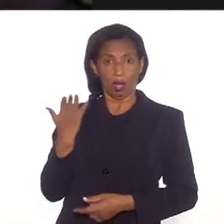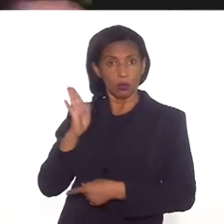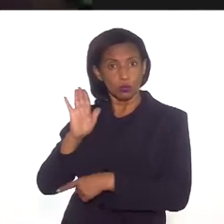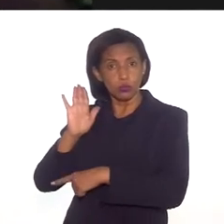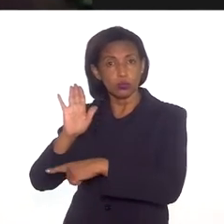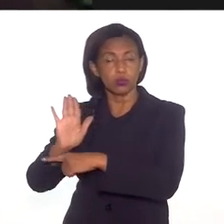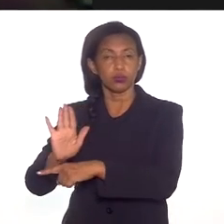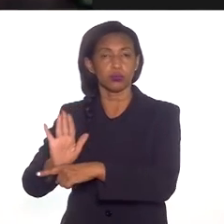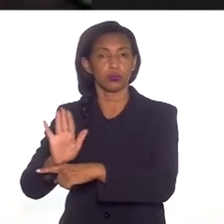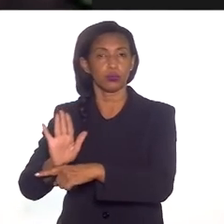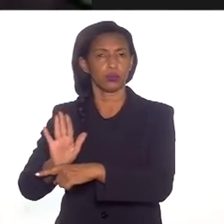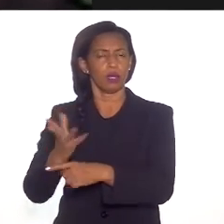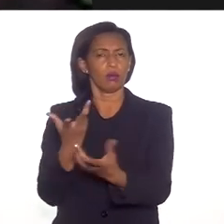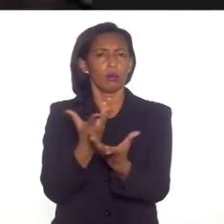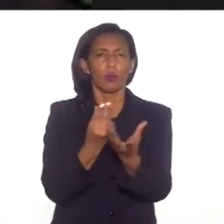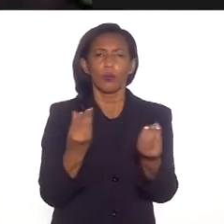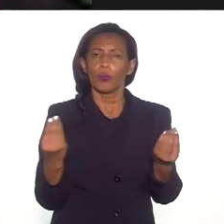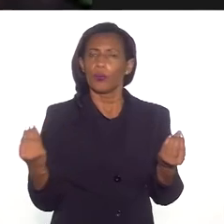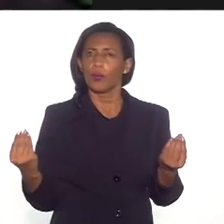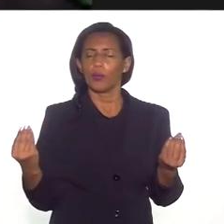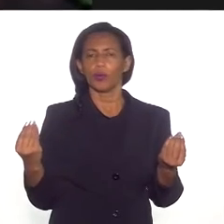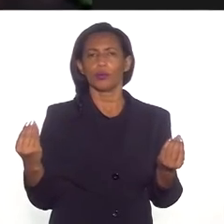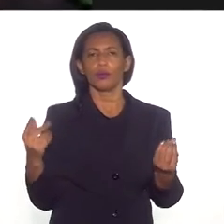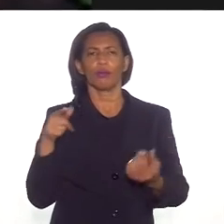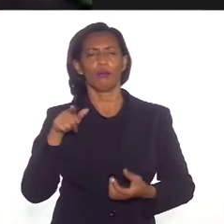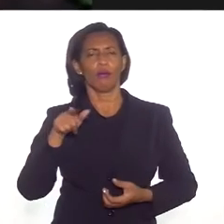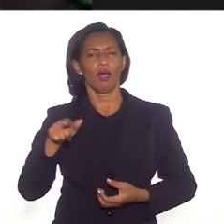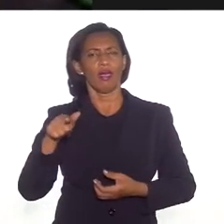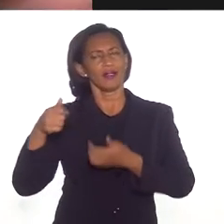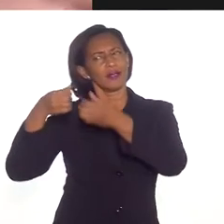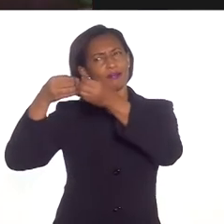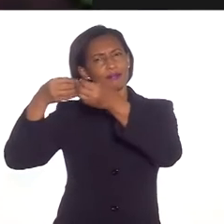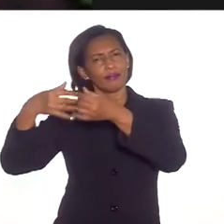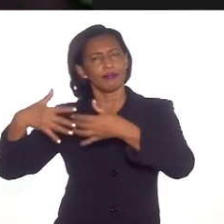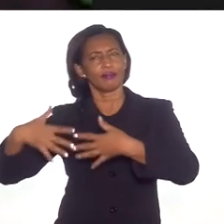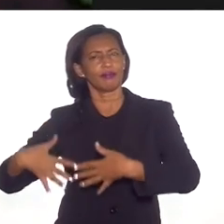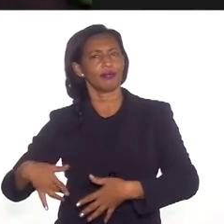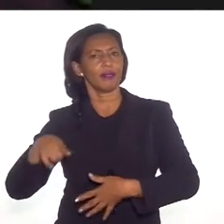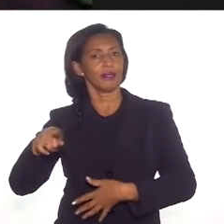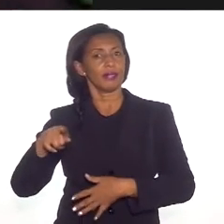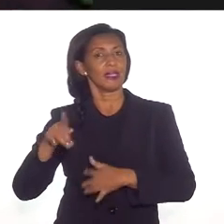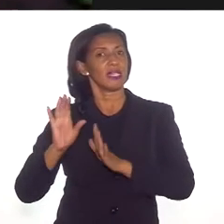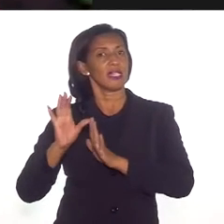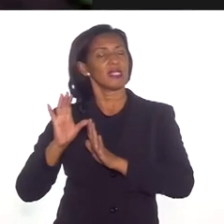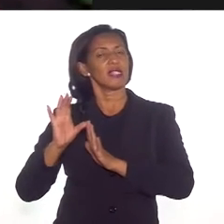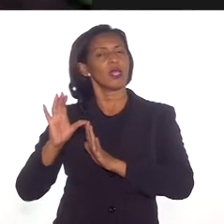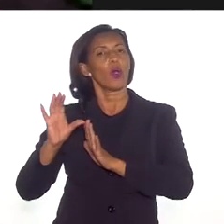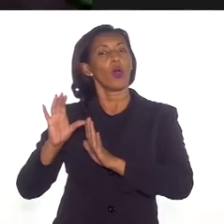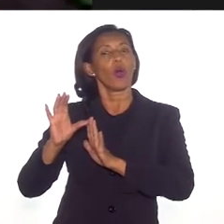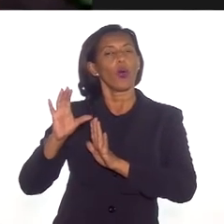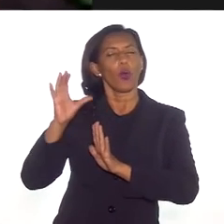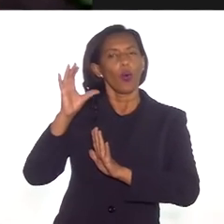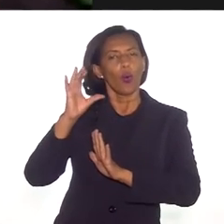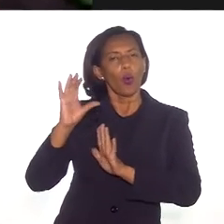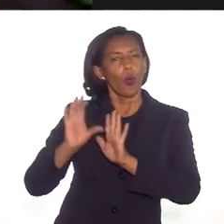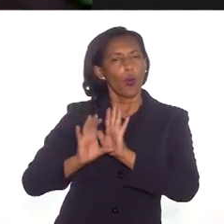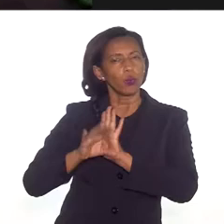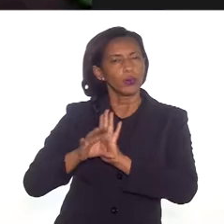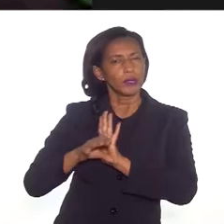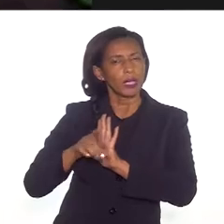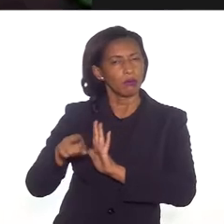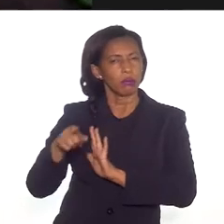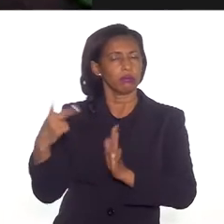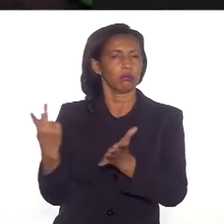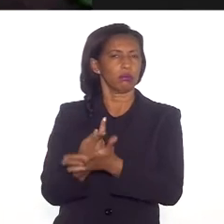essa diluição desse conceito, desse preconceito que foi